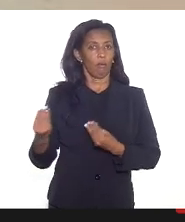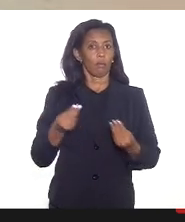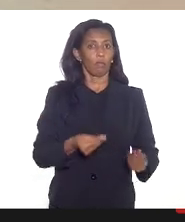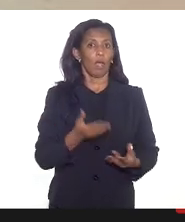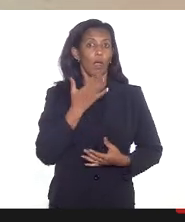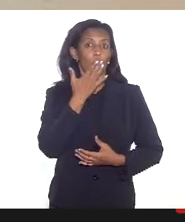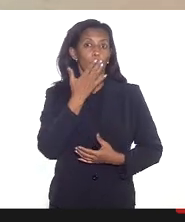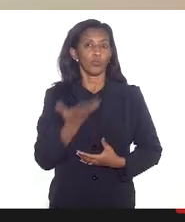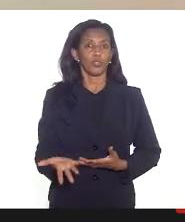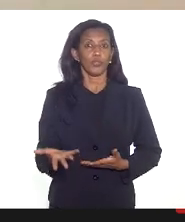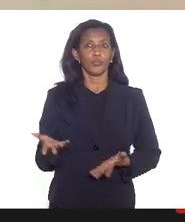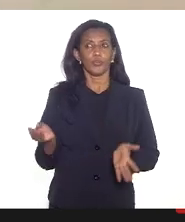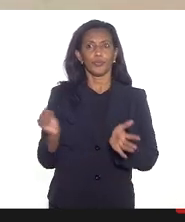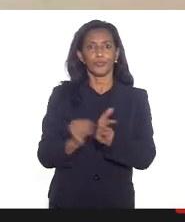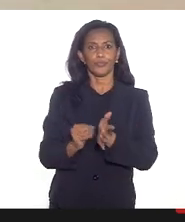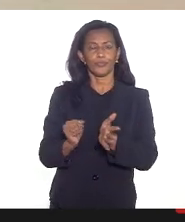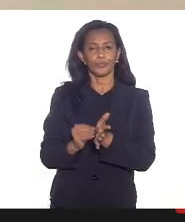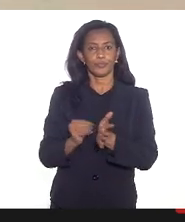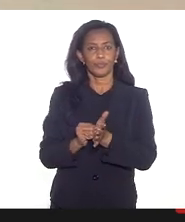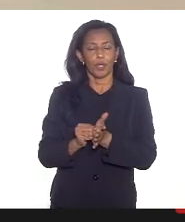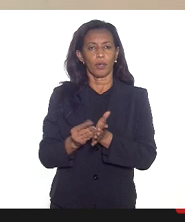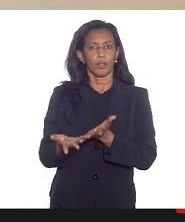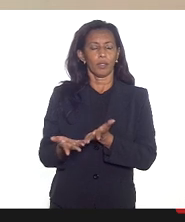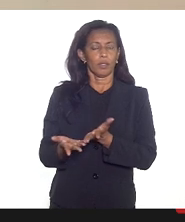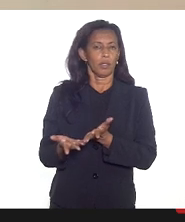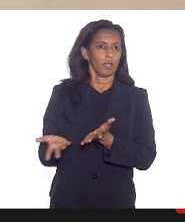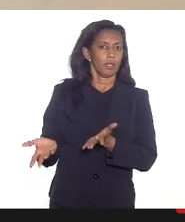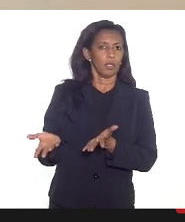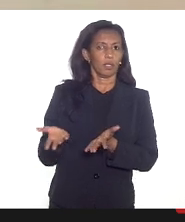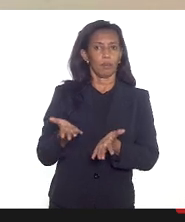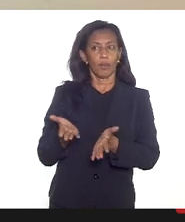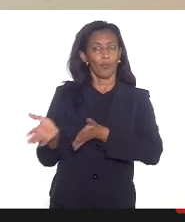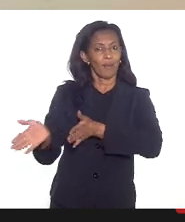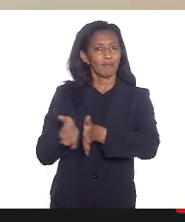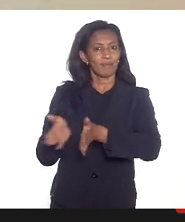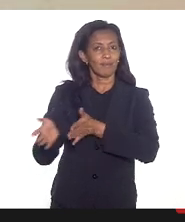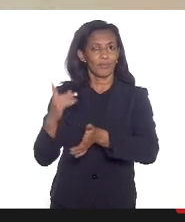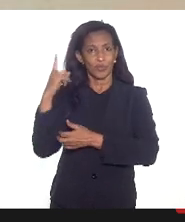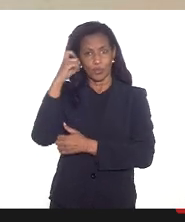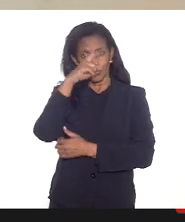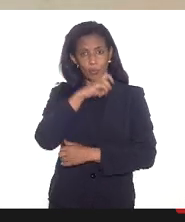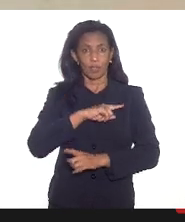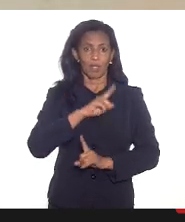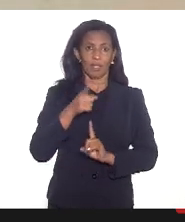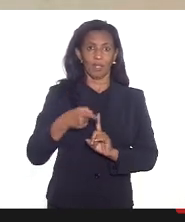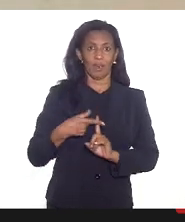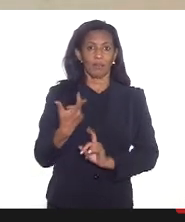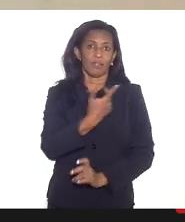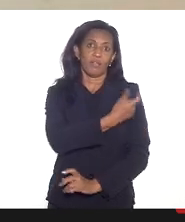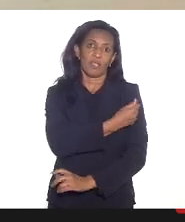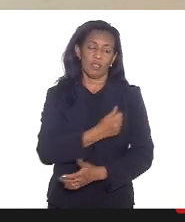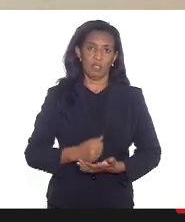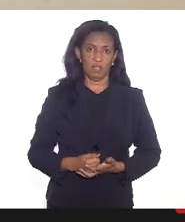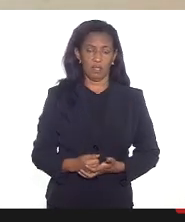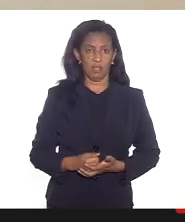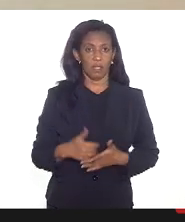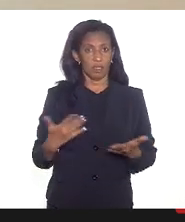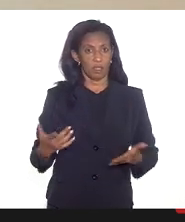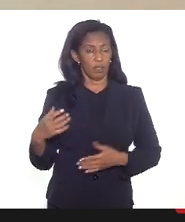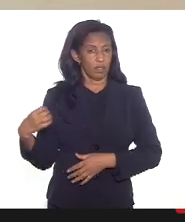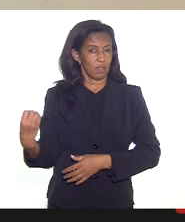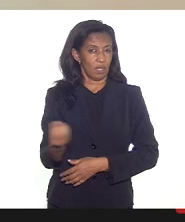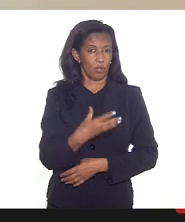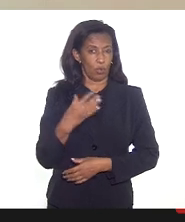algum tipo de desconforto e dificultaria o acesso da gestante a vacina então essa